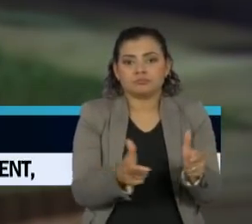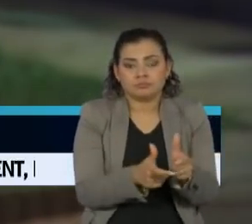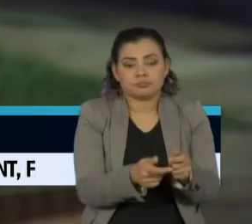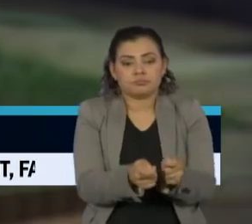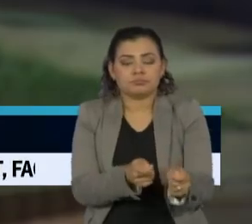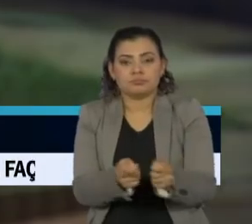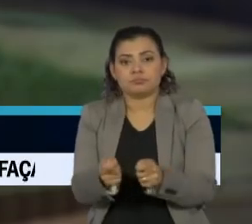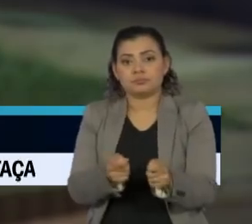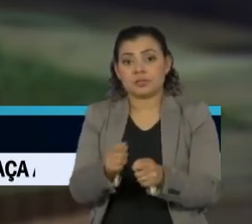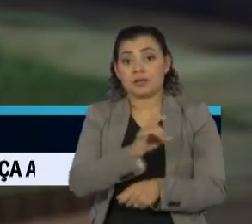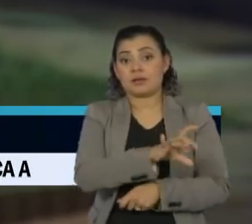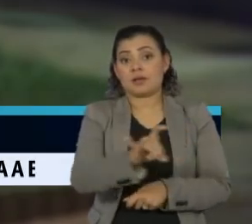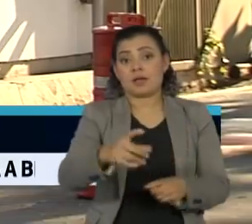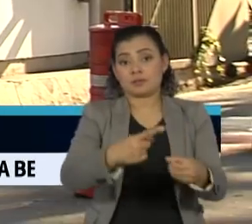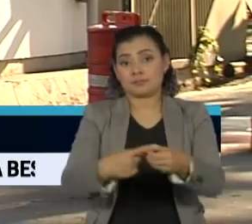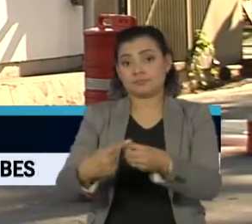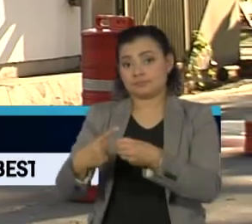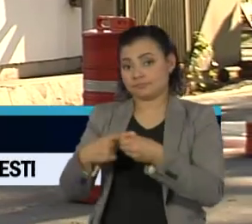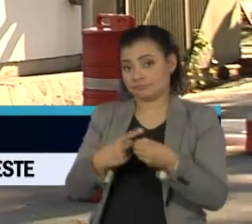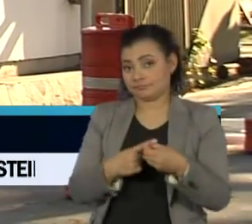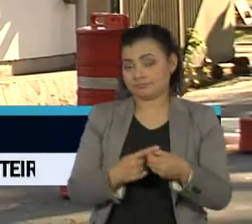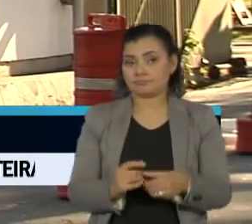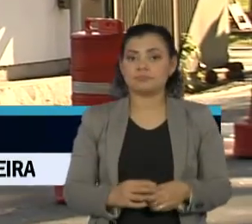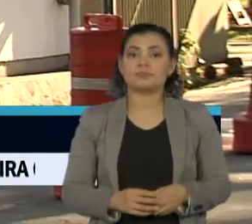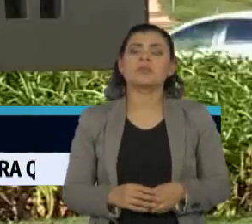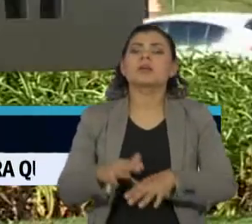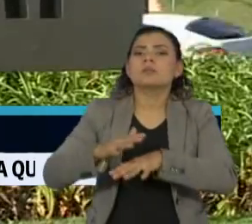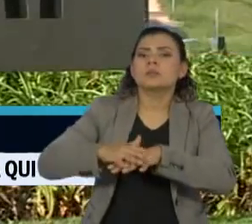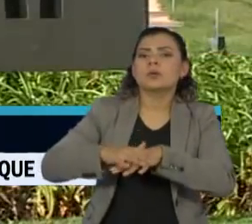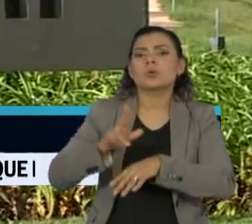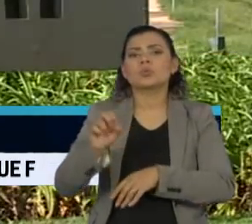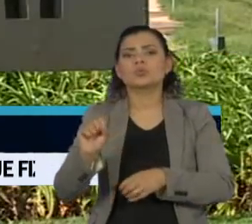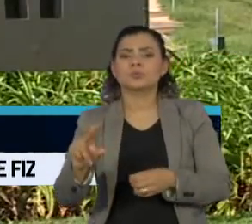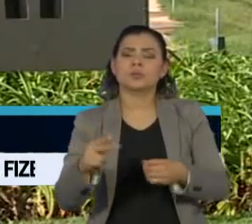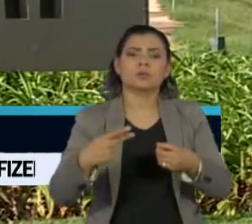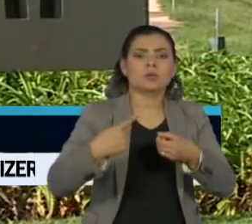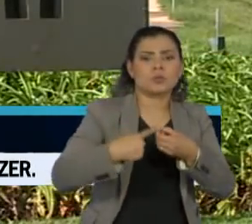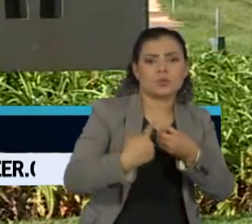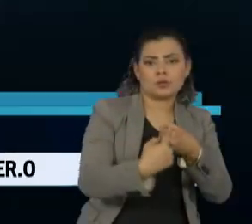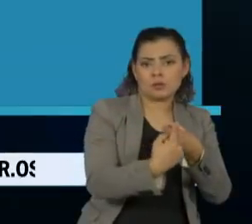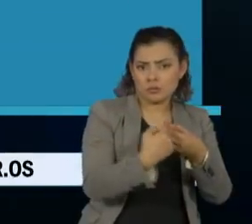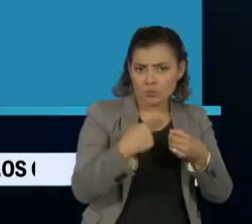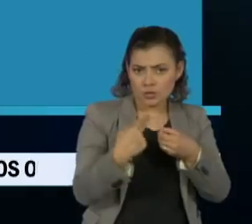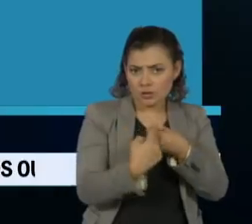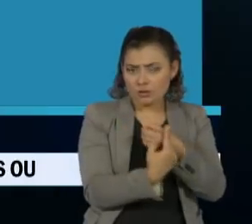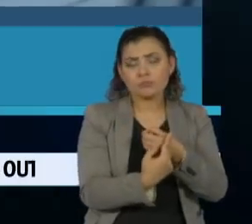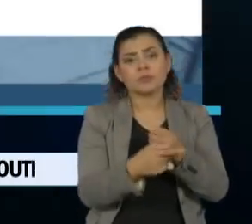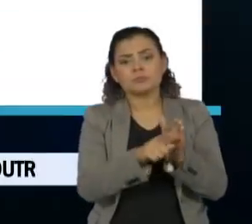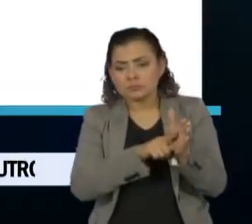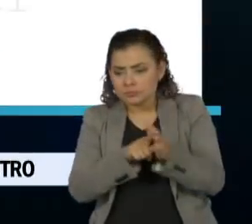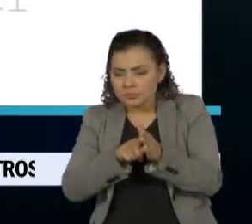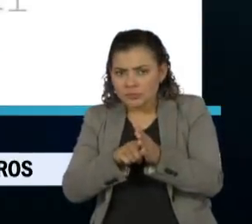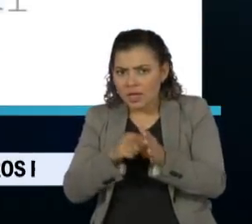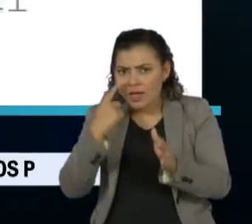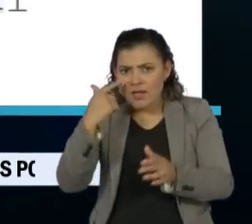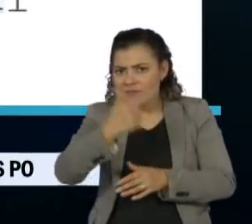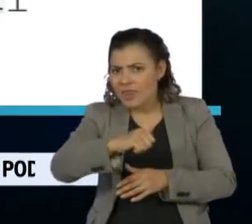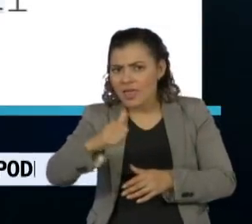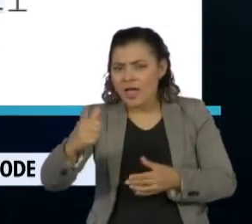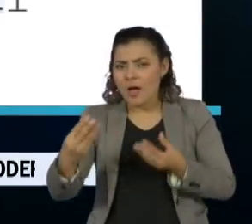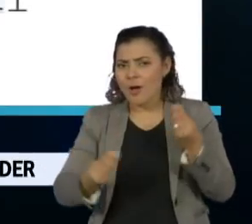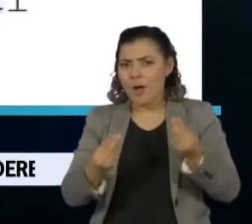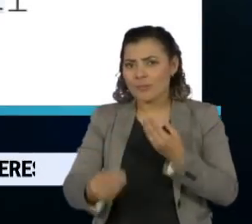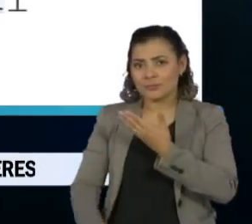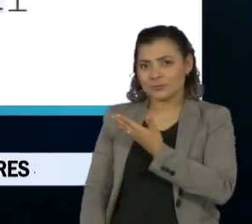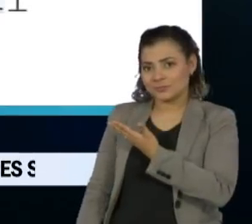realidade de cada município. Matemáticos da USP e da Unicamp desenvolveram um sistema que permite avaliar quando e com qual